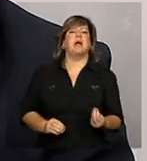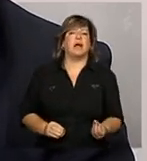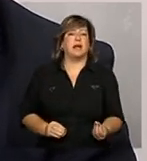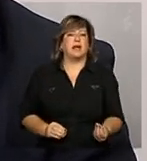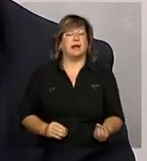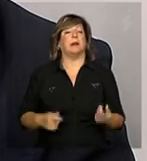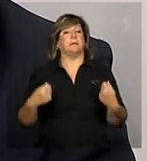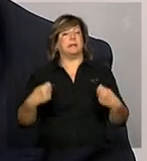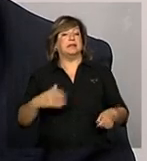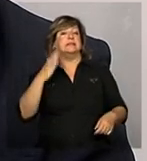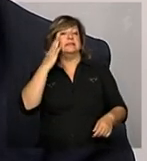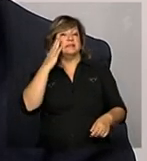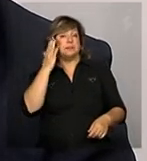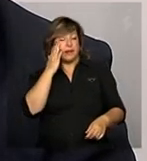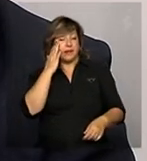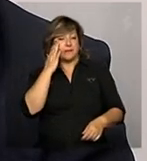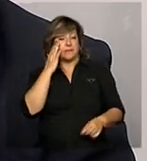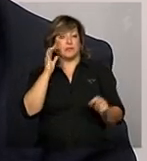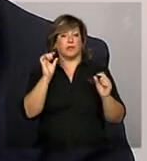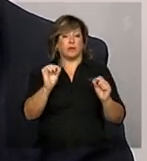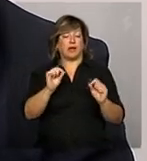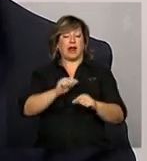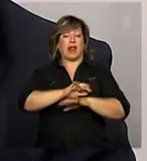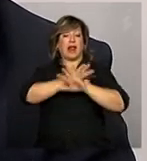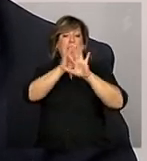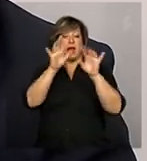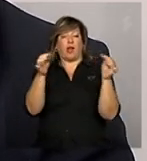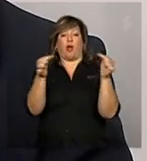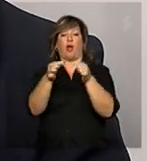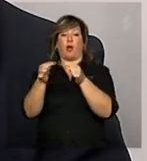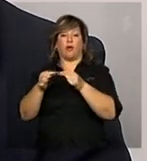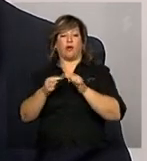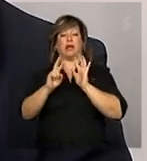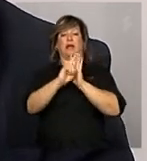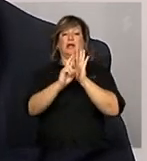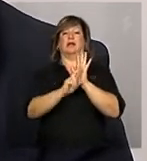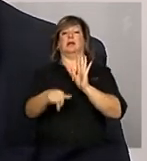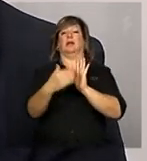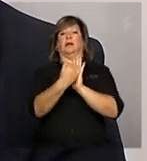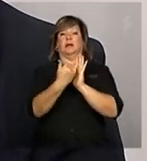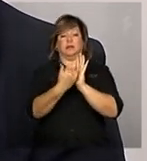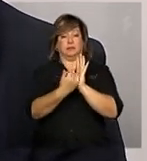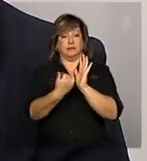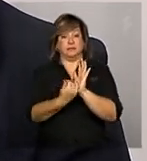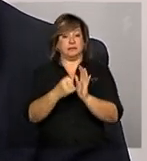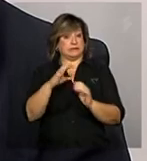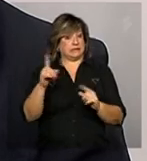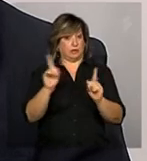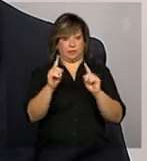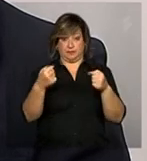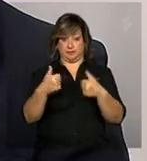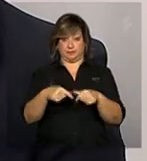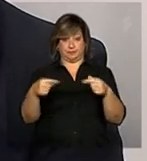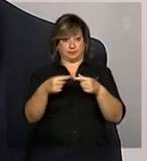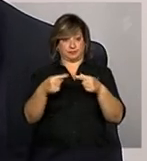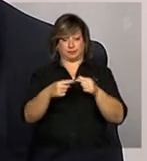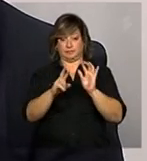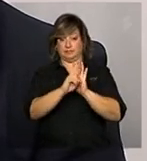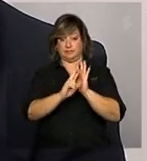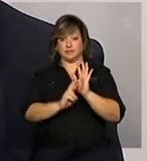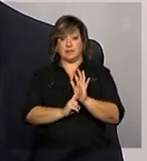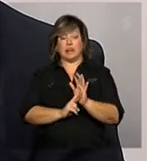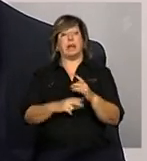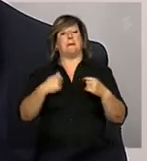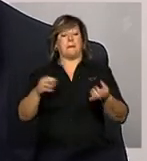municipal são elegíveis, ou seja, estão em conformidade com as regras do programa. Se não estão, o Conselho tem que colocar